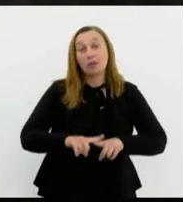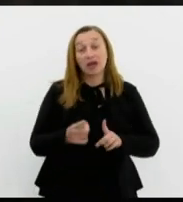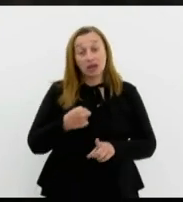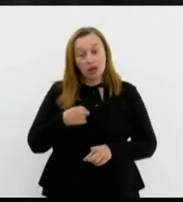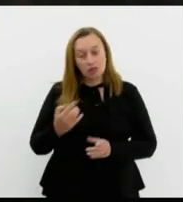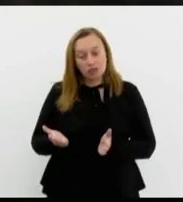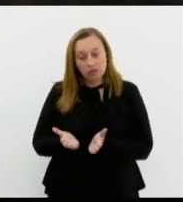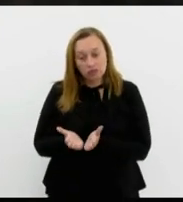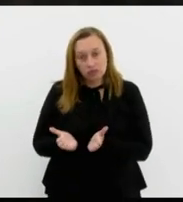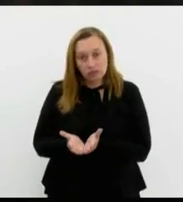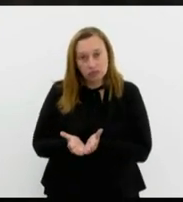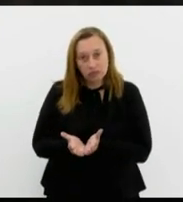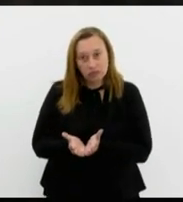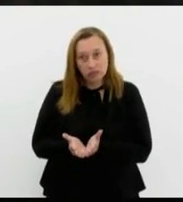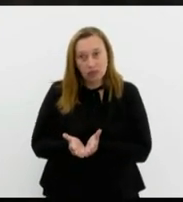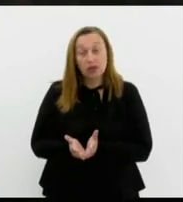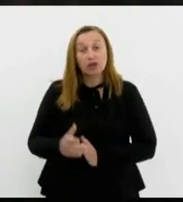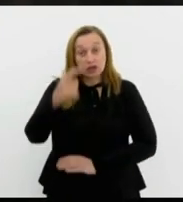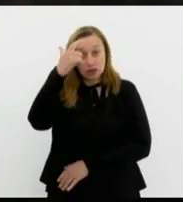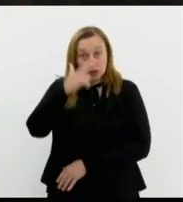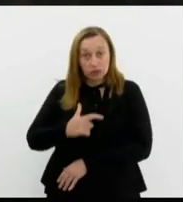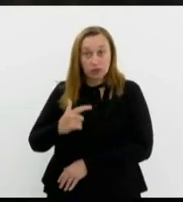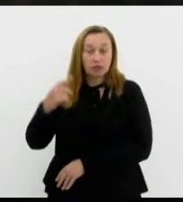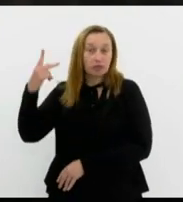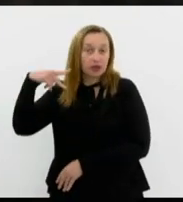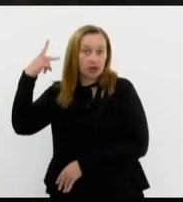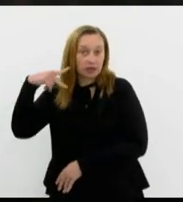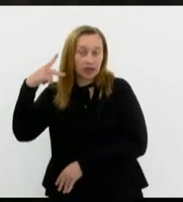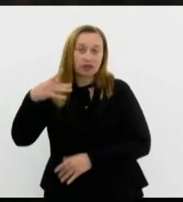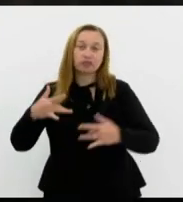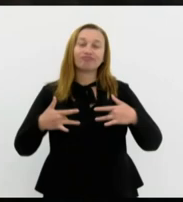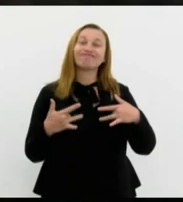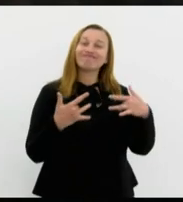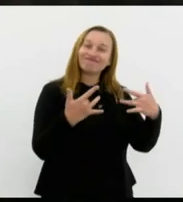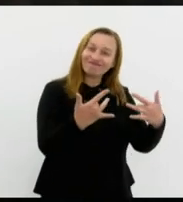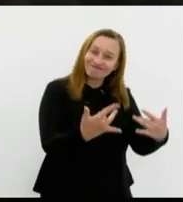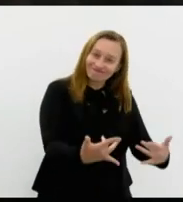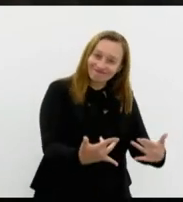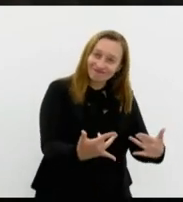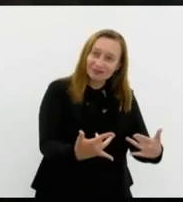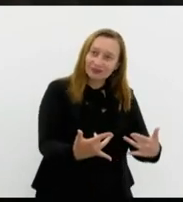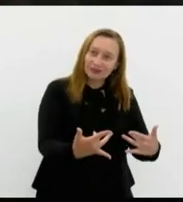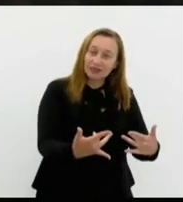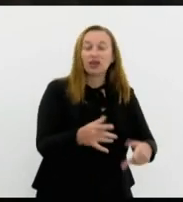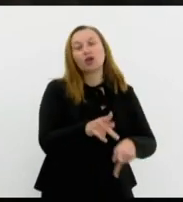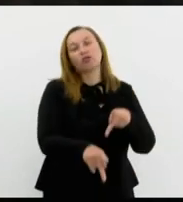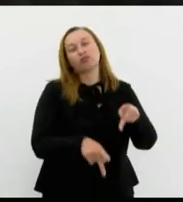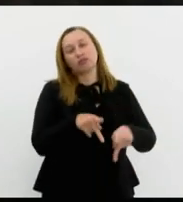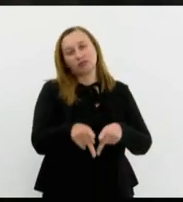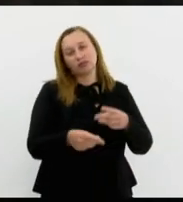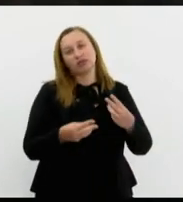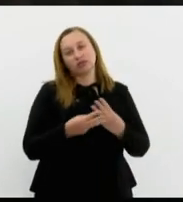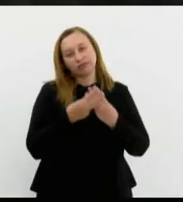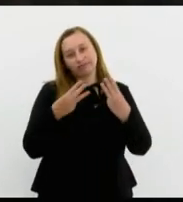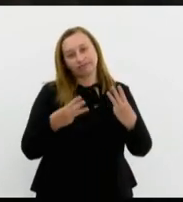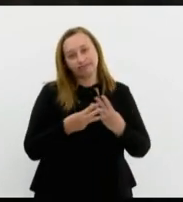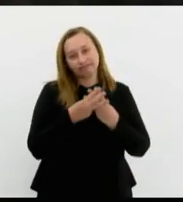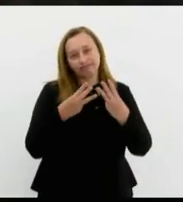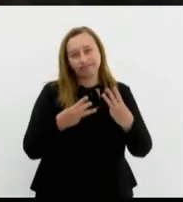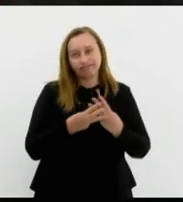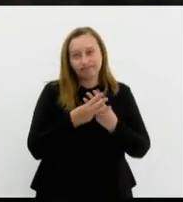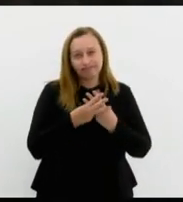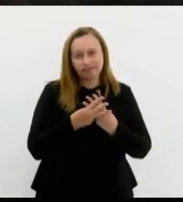parlamentar estender minha solidariedade ao povo judeu. que